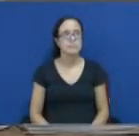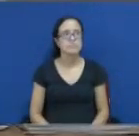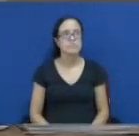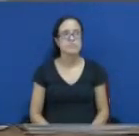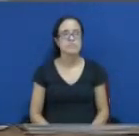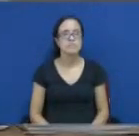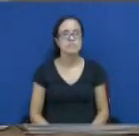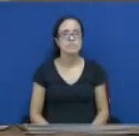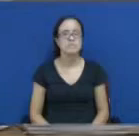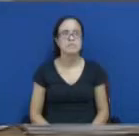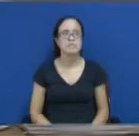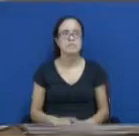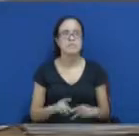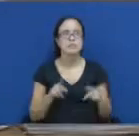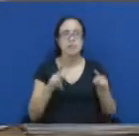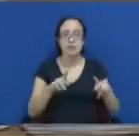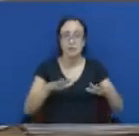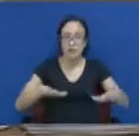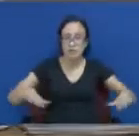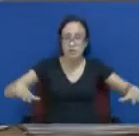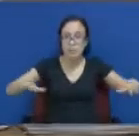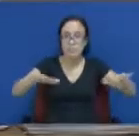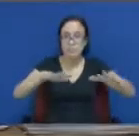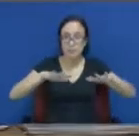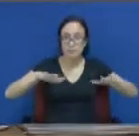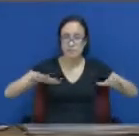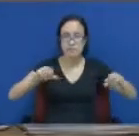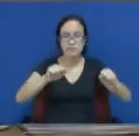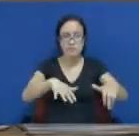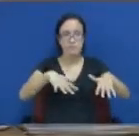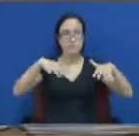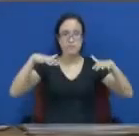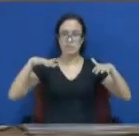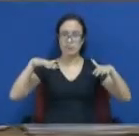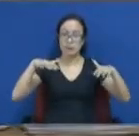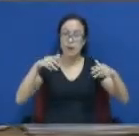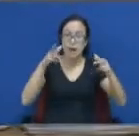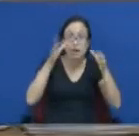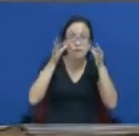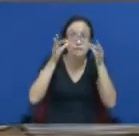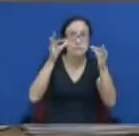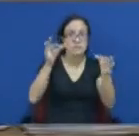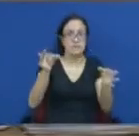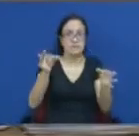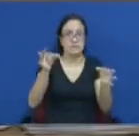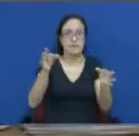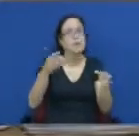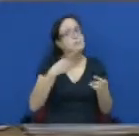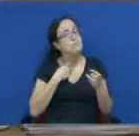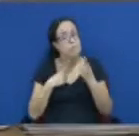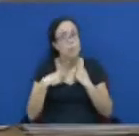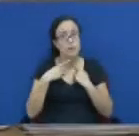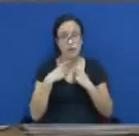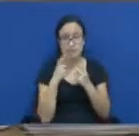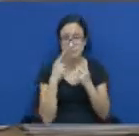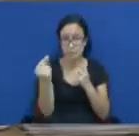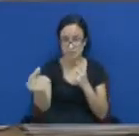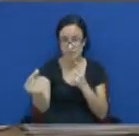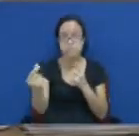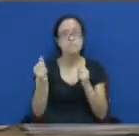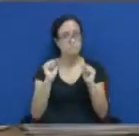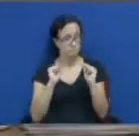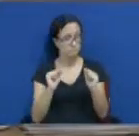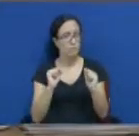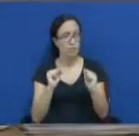da mesma forma, possamos dar atenção aos que assim acharem que devam sair, não tem problema. Os que desejarem ficar no plenário,